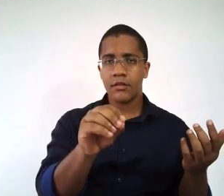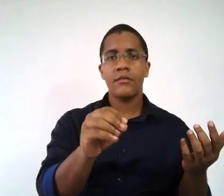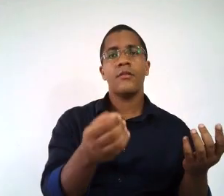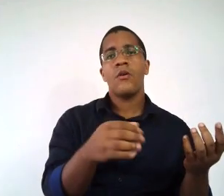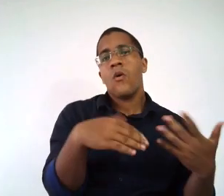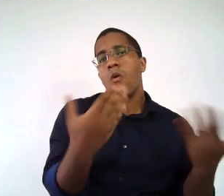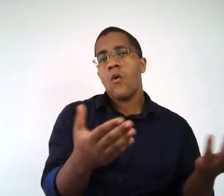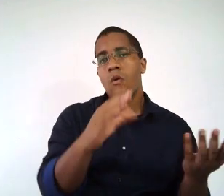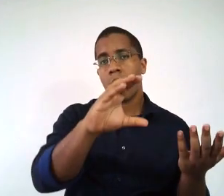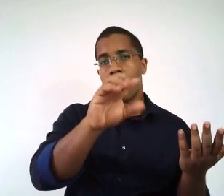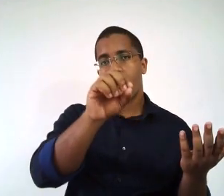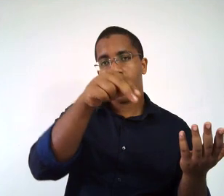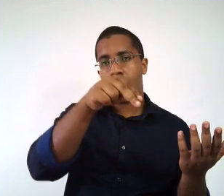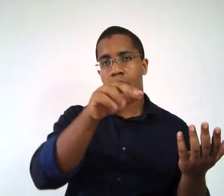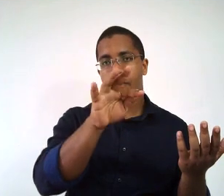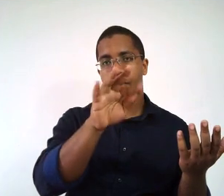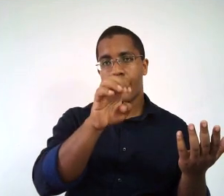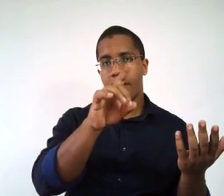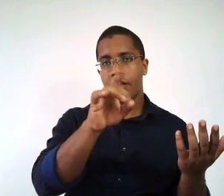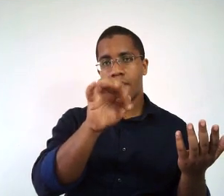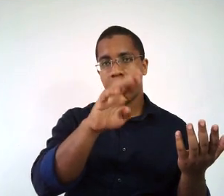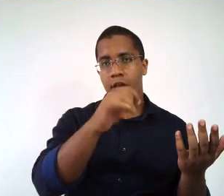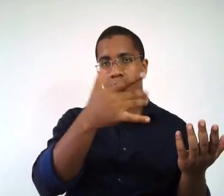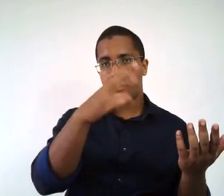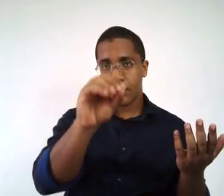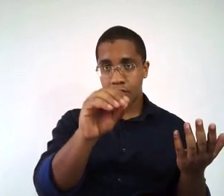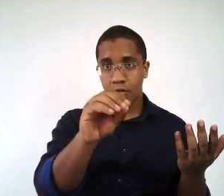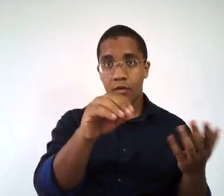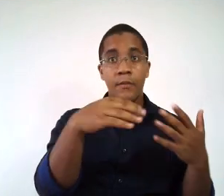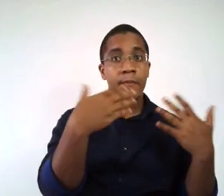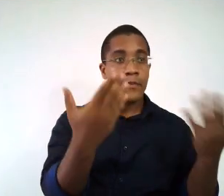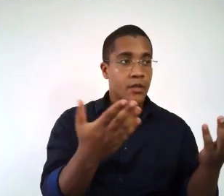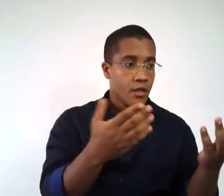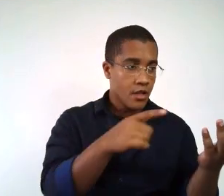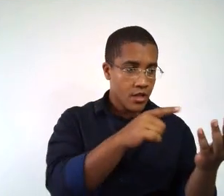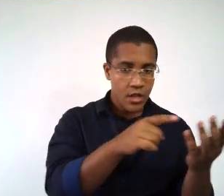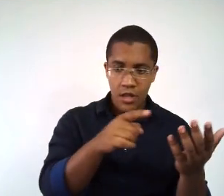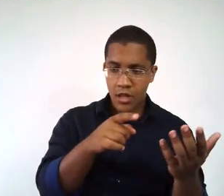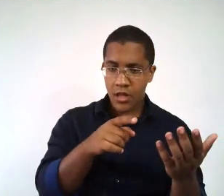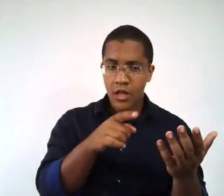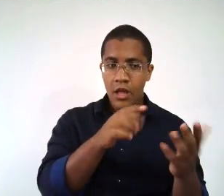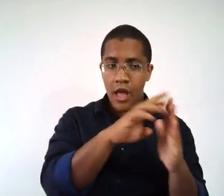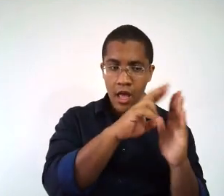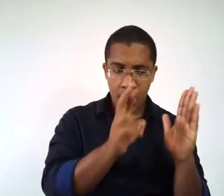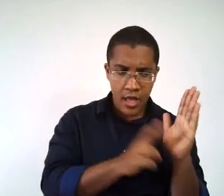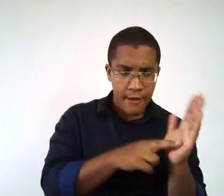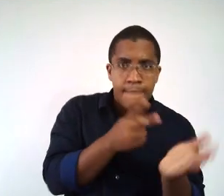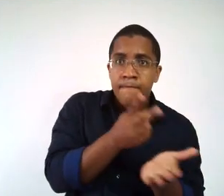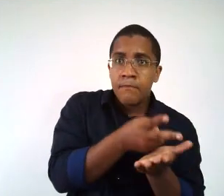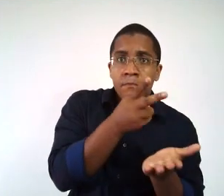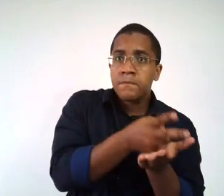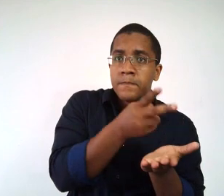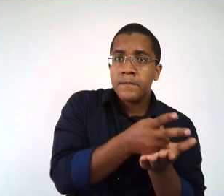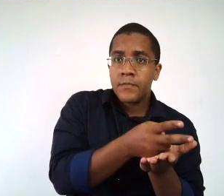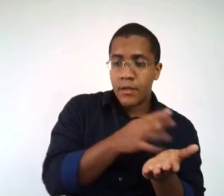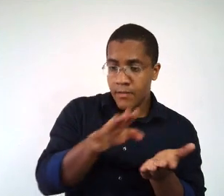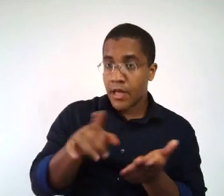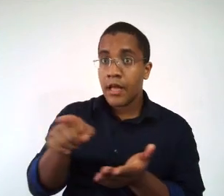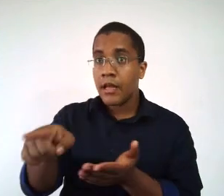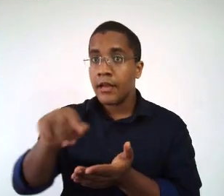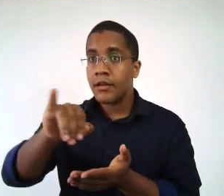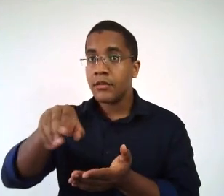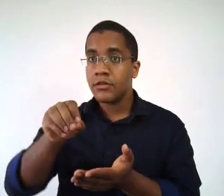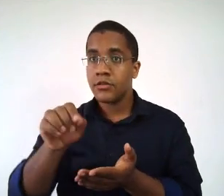então quer dizer que nos jogos esportivos eu ainda tenho a possibilidade de modificar as minhas